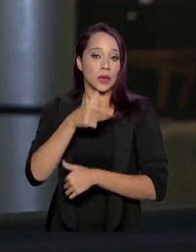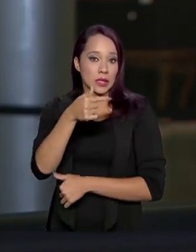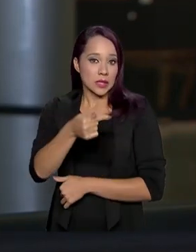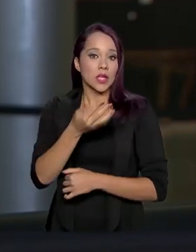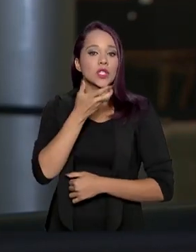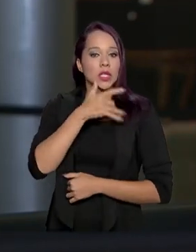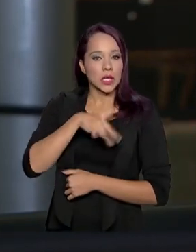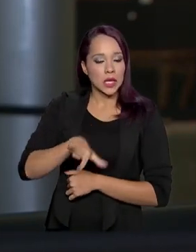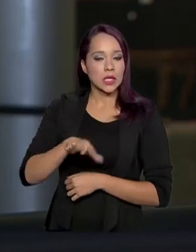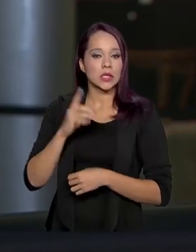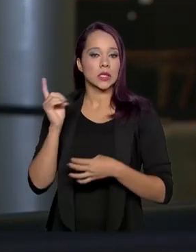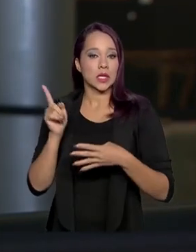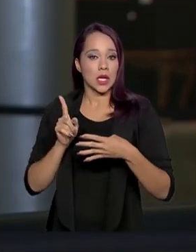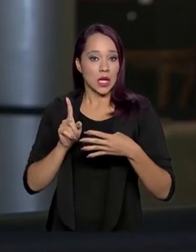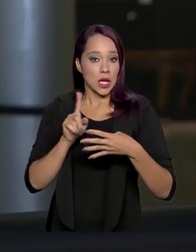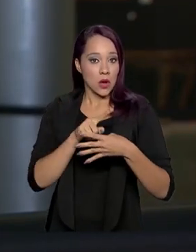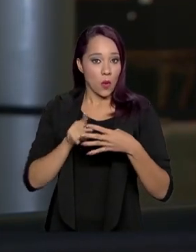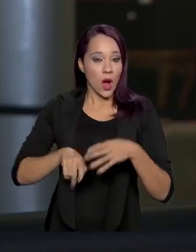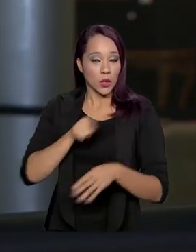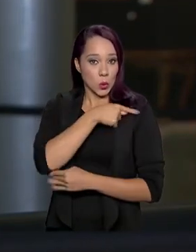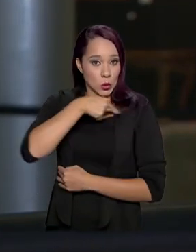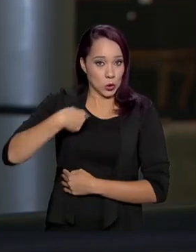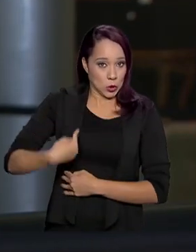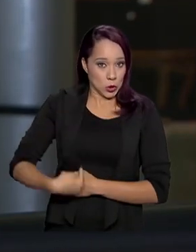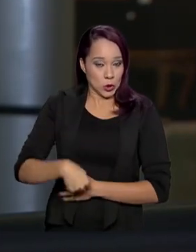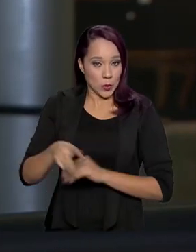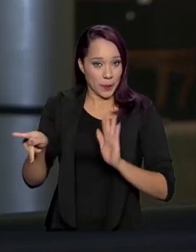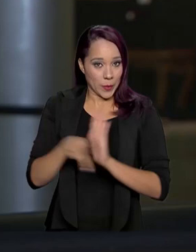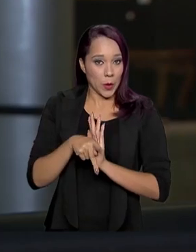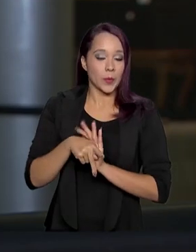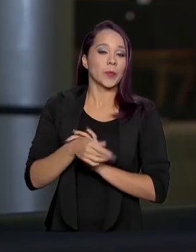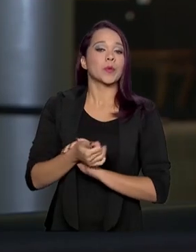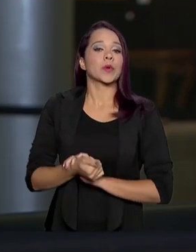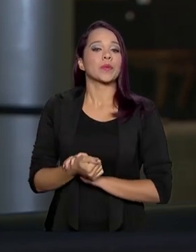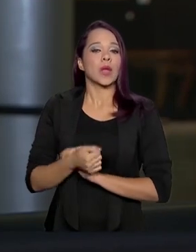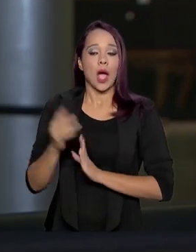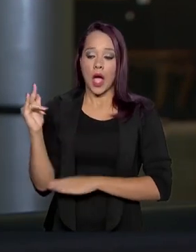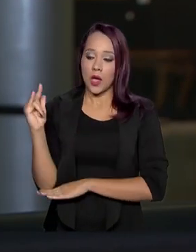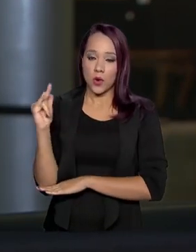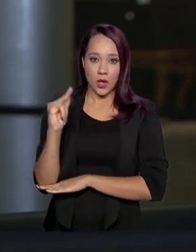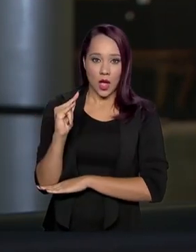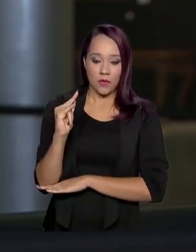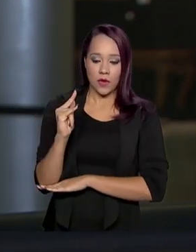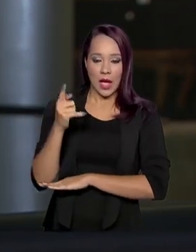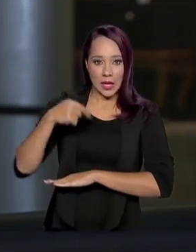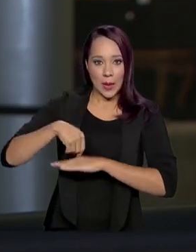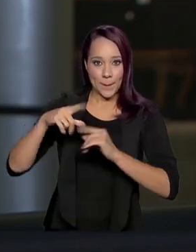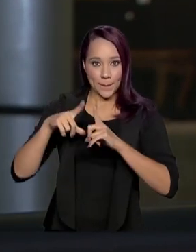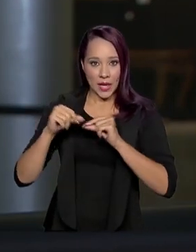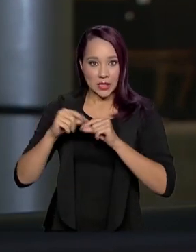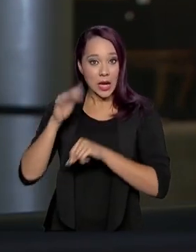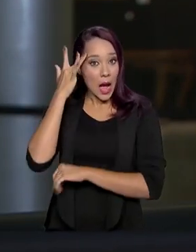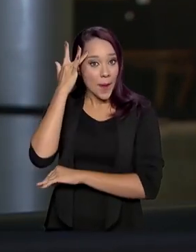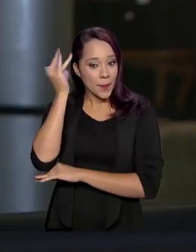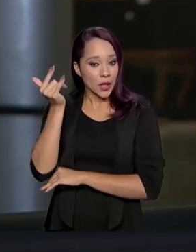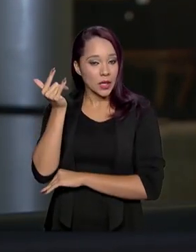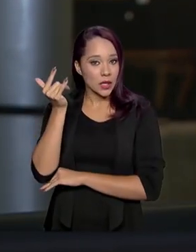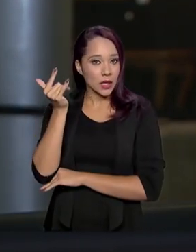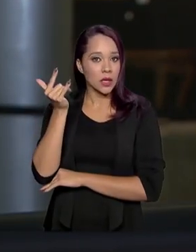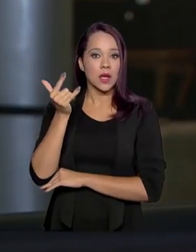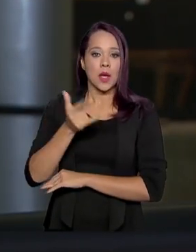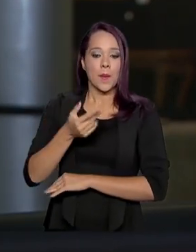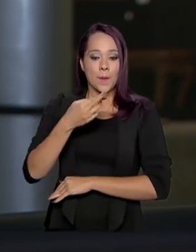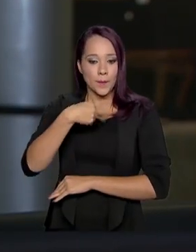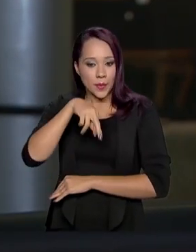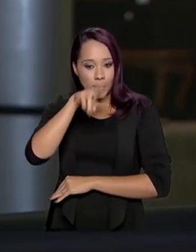crianças e 4 chineses. As aeronaves saem da base aérea de Brasília amanhã, ao